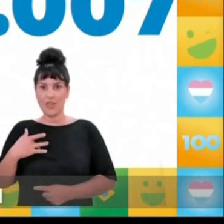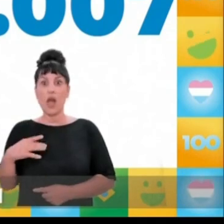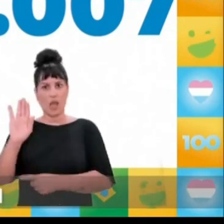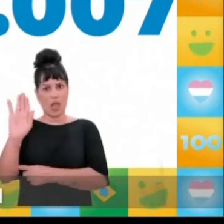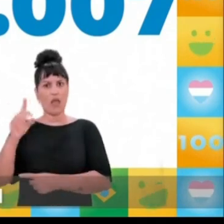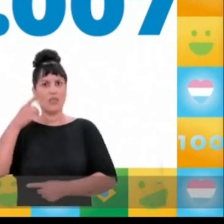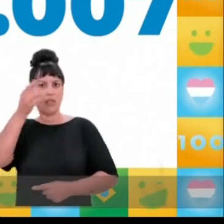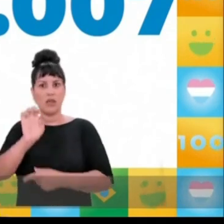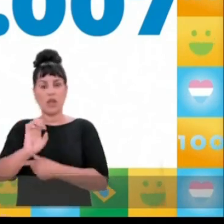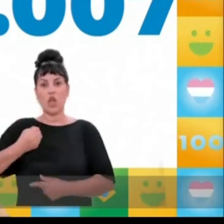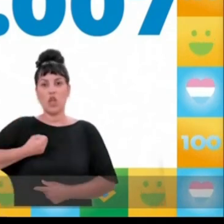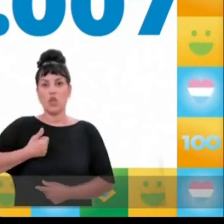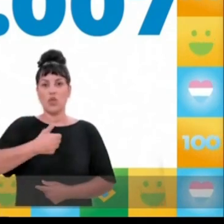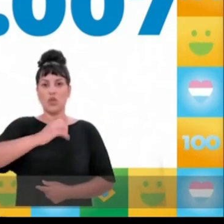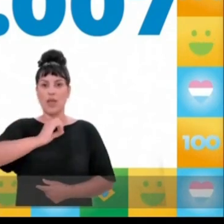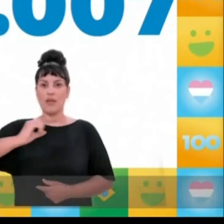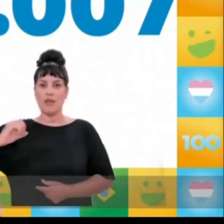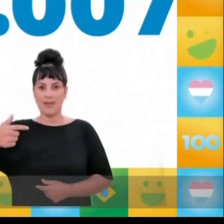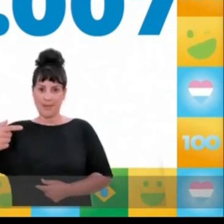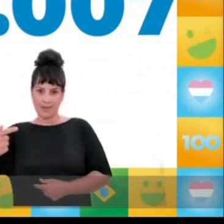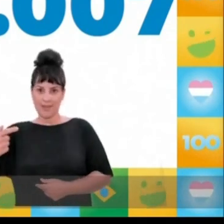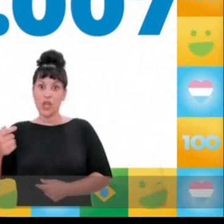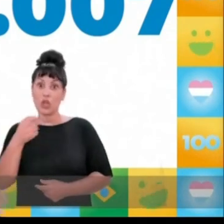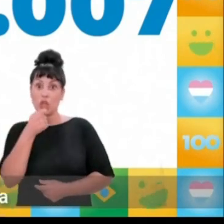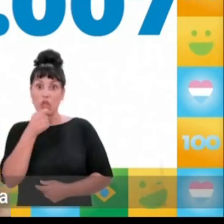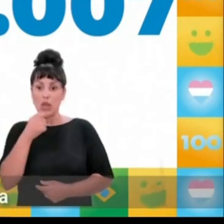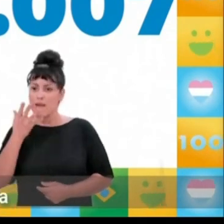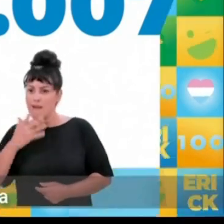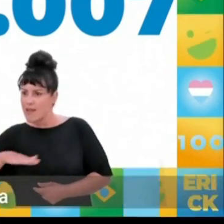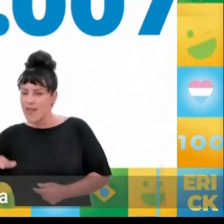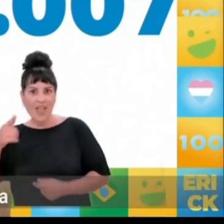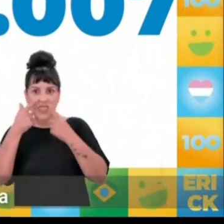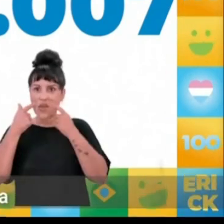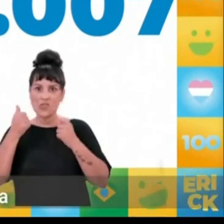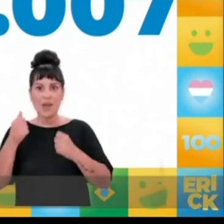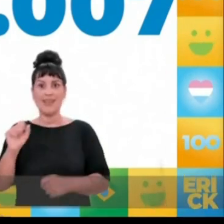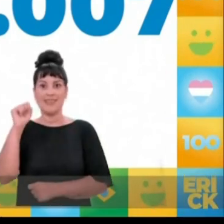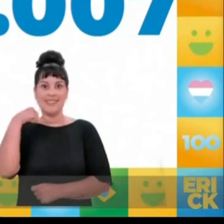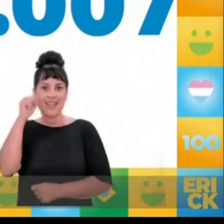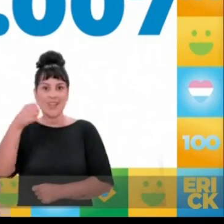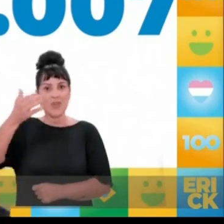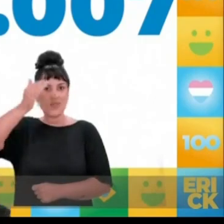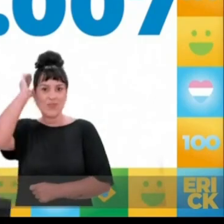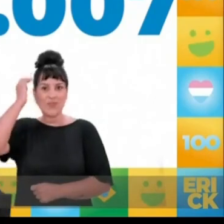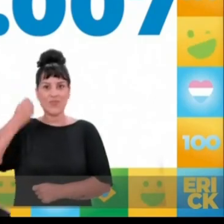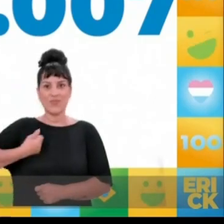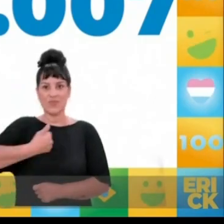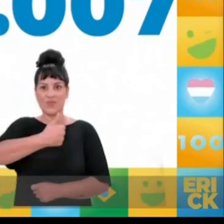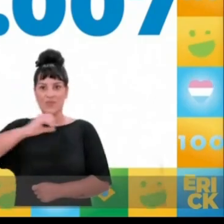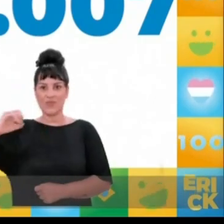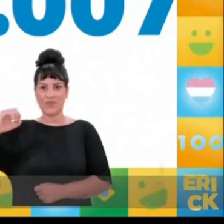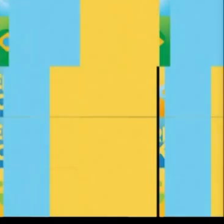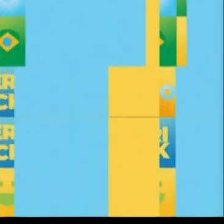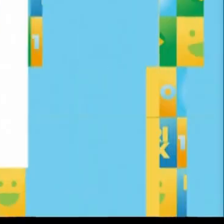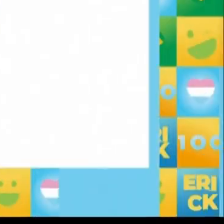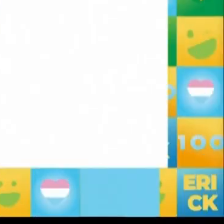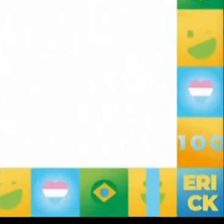candidato a deputado estadual, com o número 10-007. Com Chupeta, nem criança chora. Senador Erick Musso, 100.